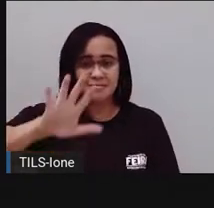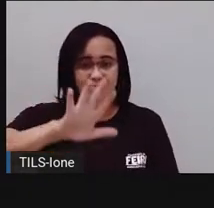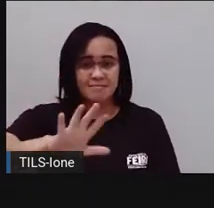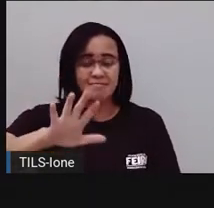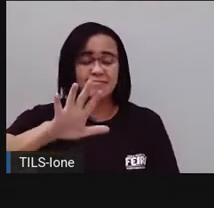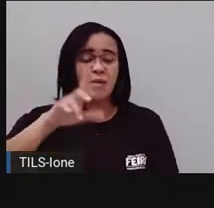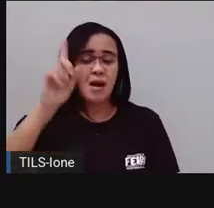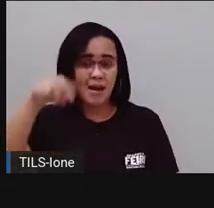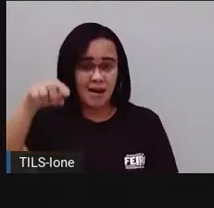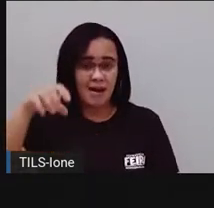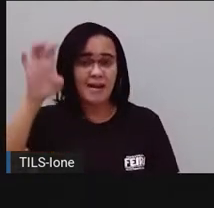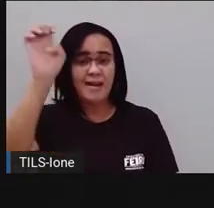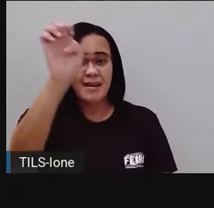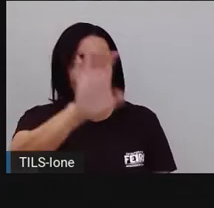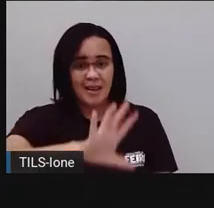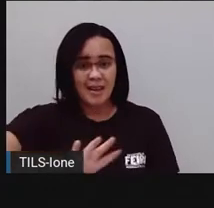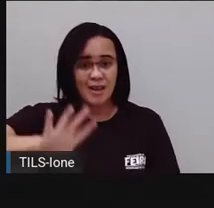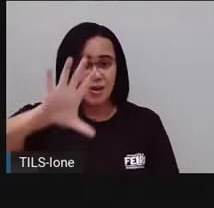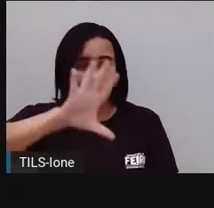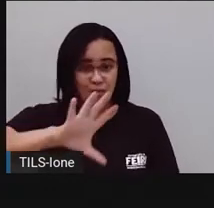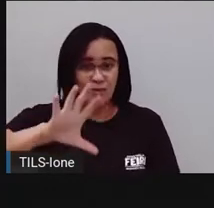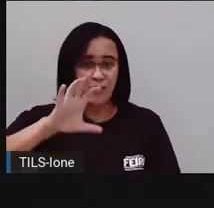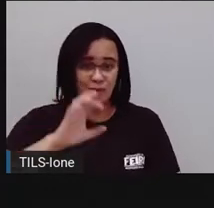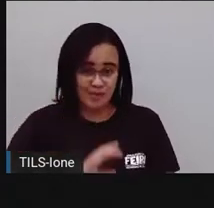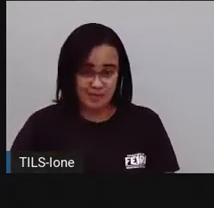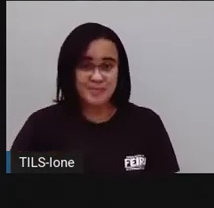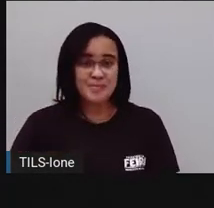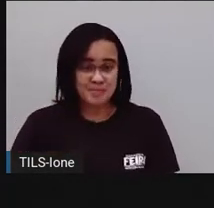ó, por Léo Cunha. Vamos ver.